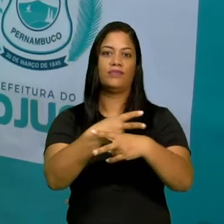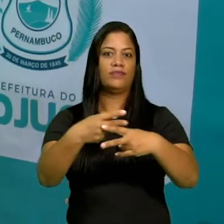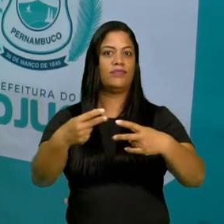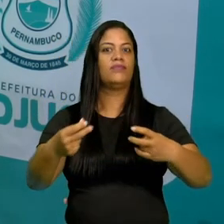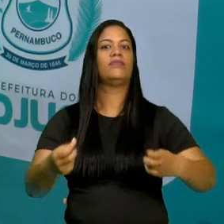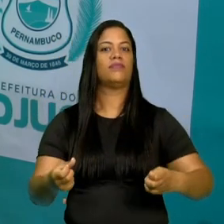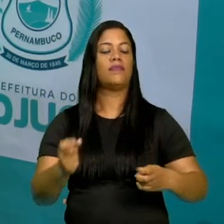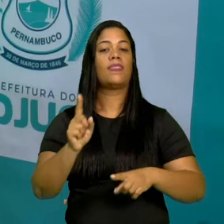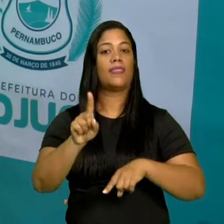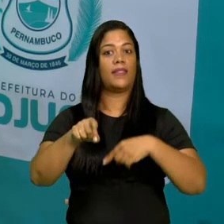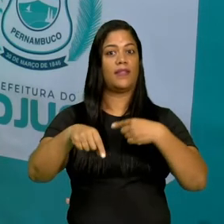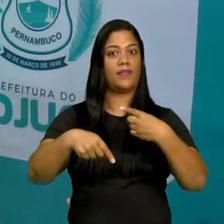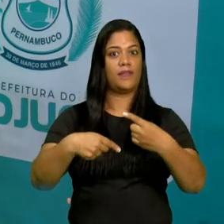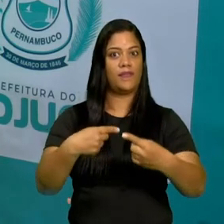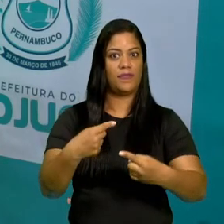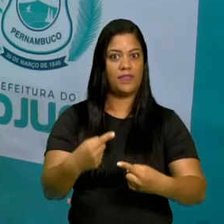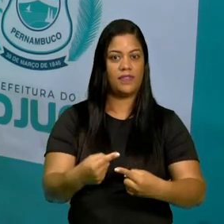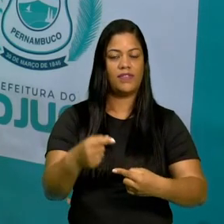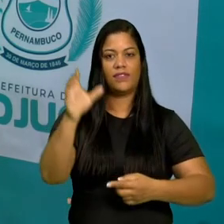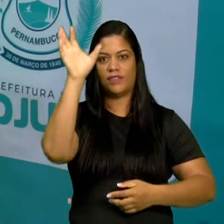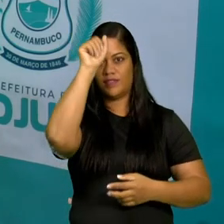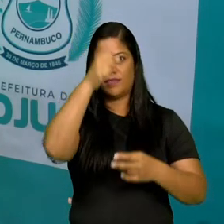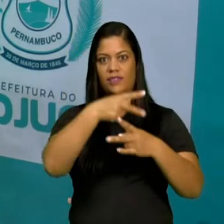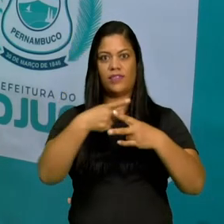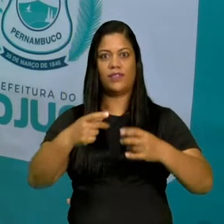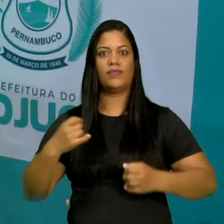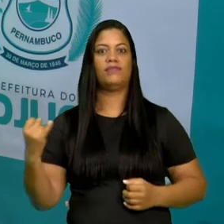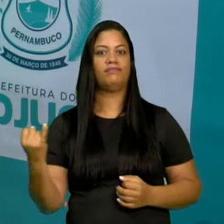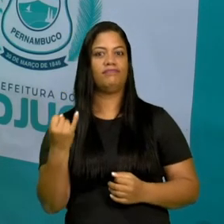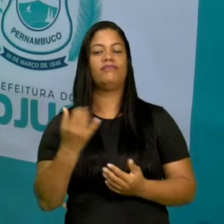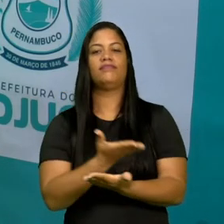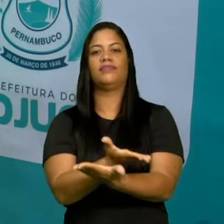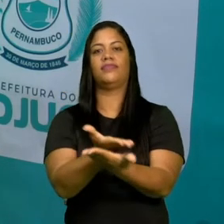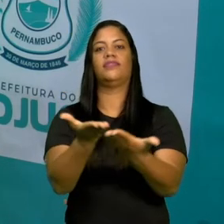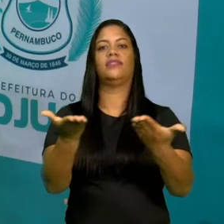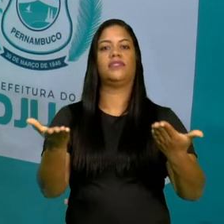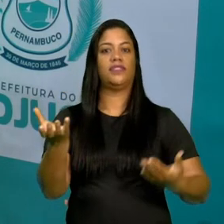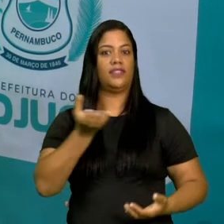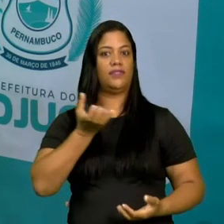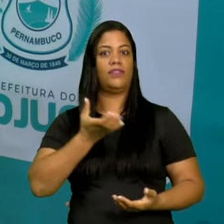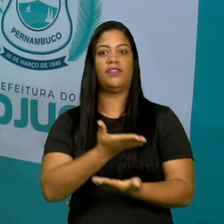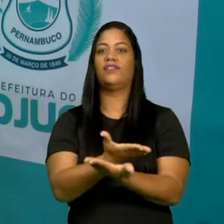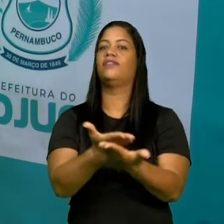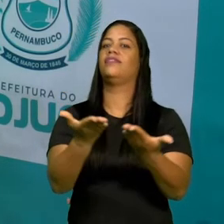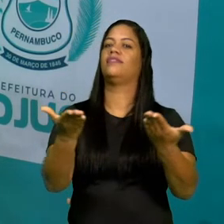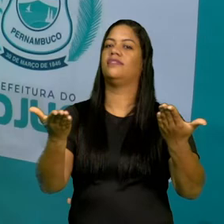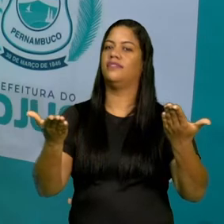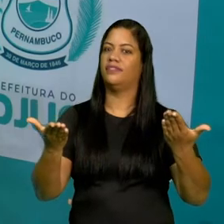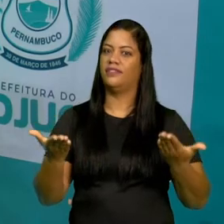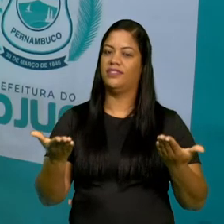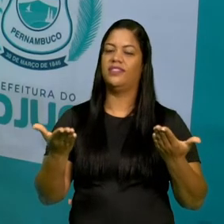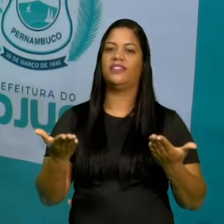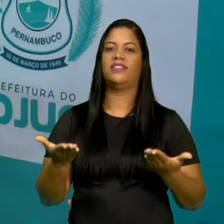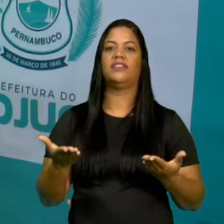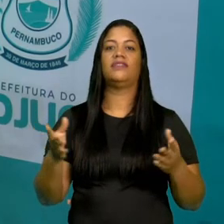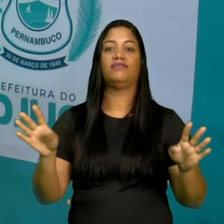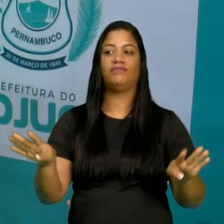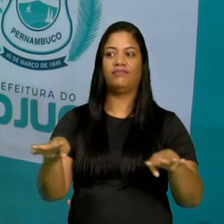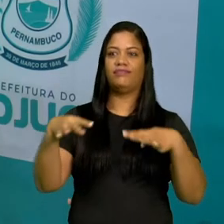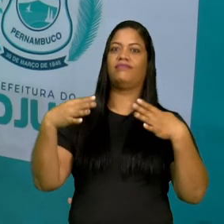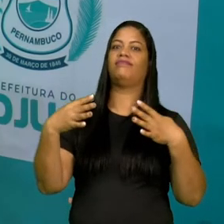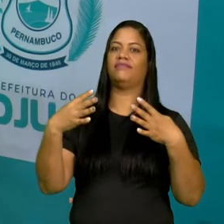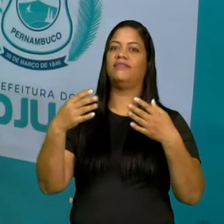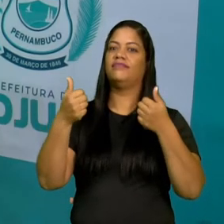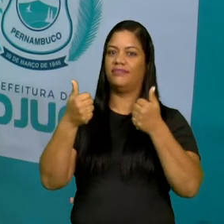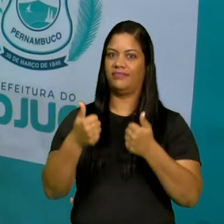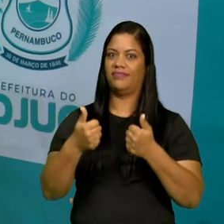aula que vem, a gente vai trazer um monte de coisas interessantes para vocês e eu quero que vocês fiquem ligadinho na nossa